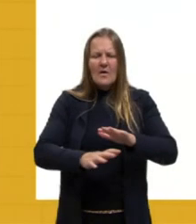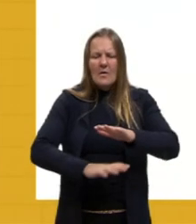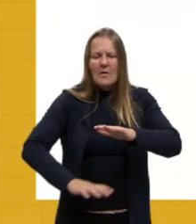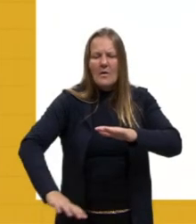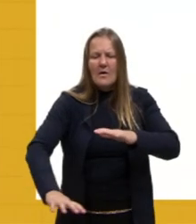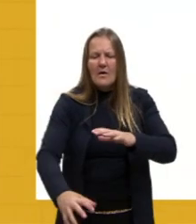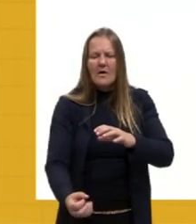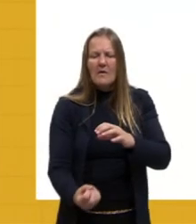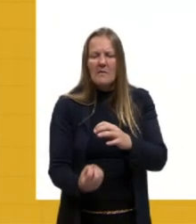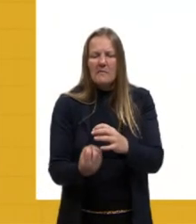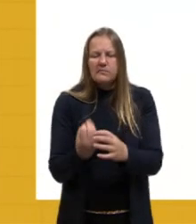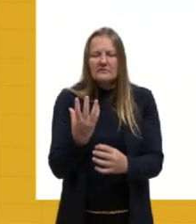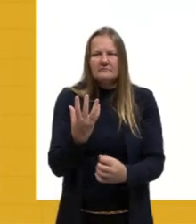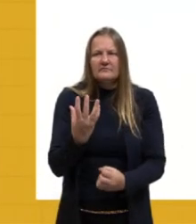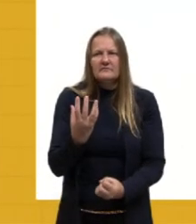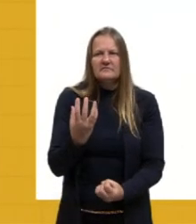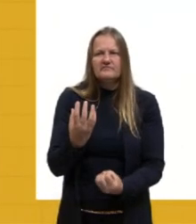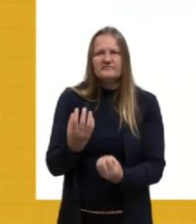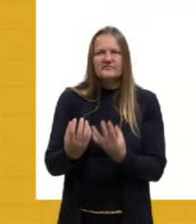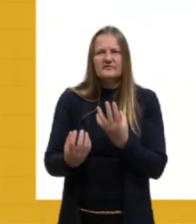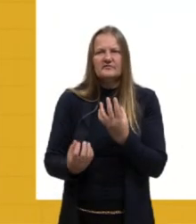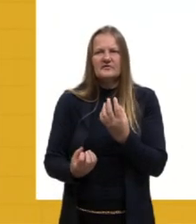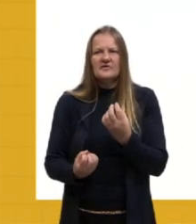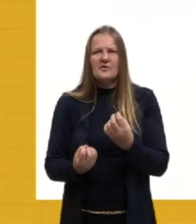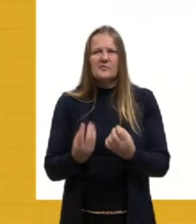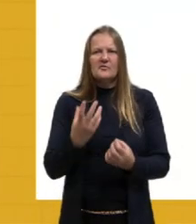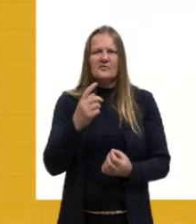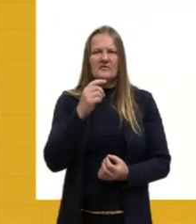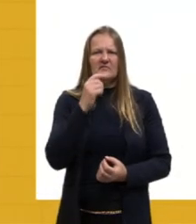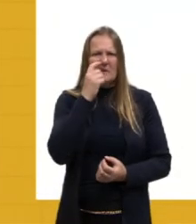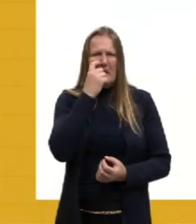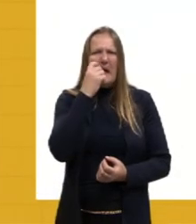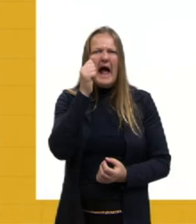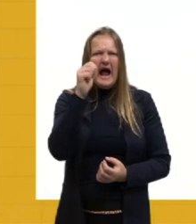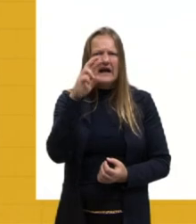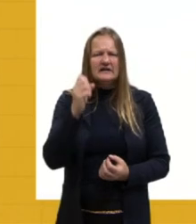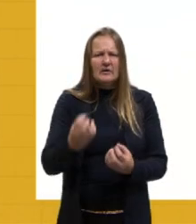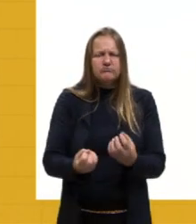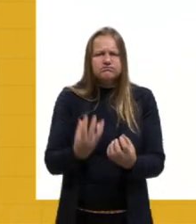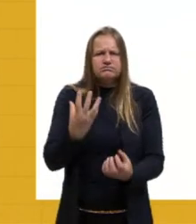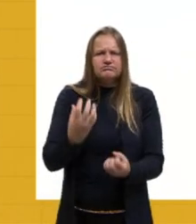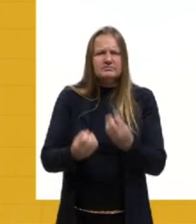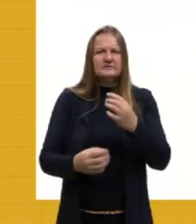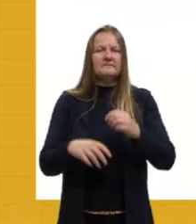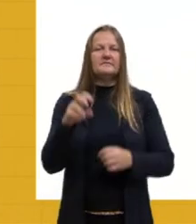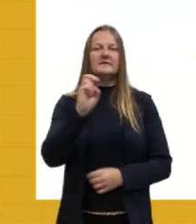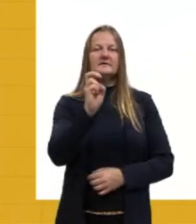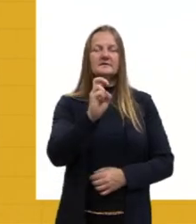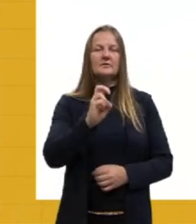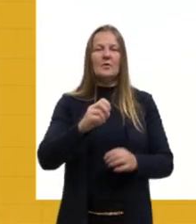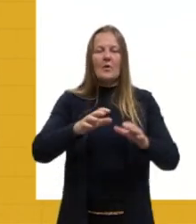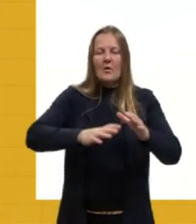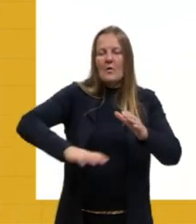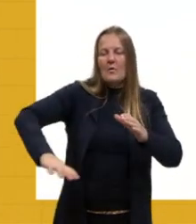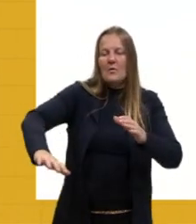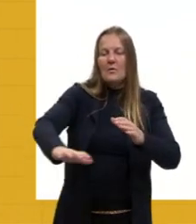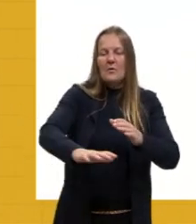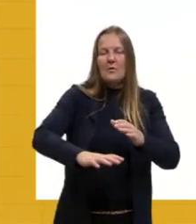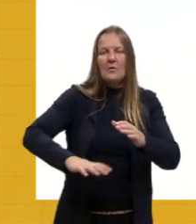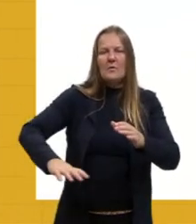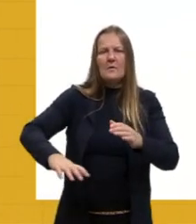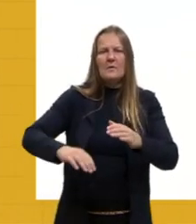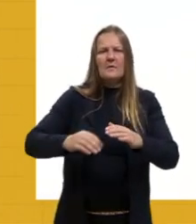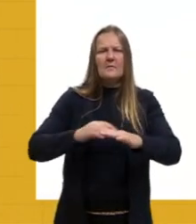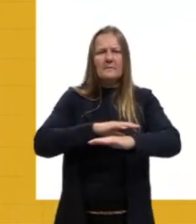lago. Ai, ai, ai. E cinco, o lago é isolado do oceano por um